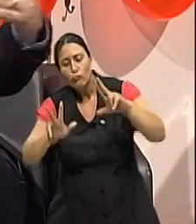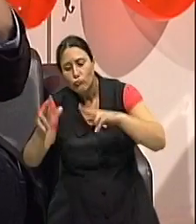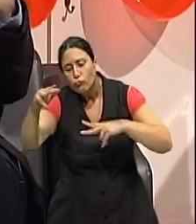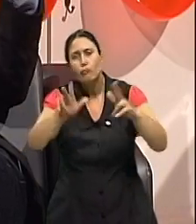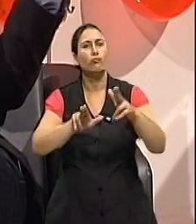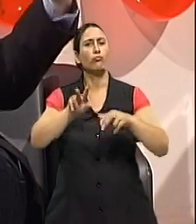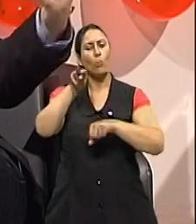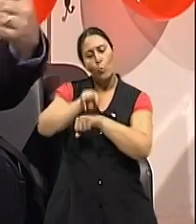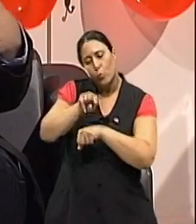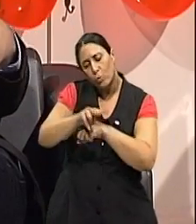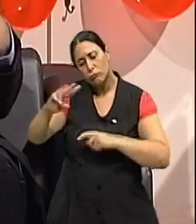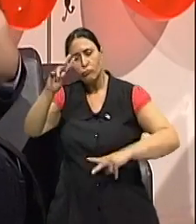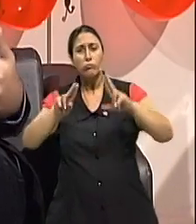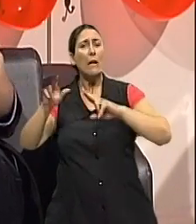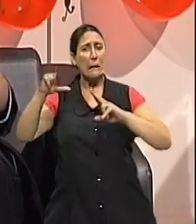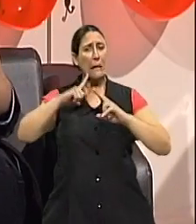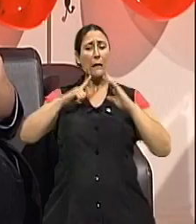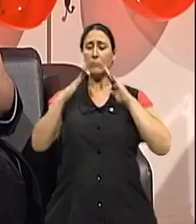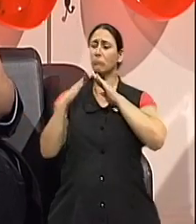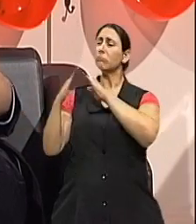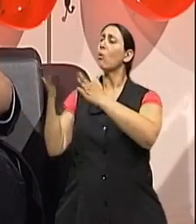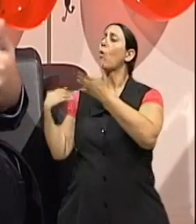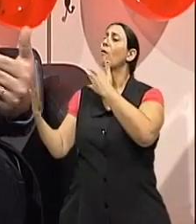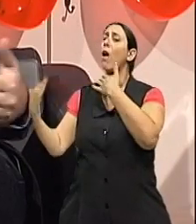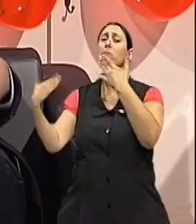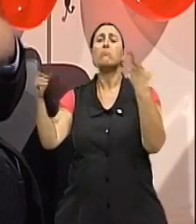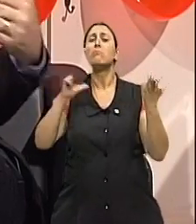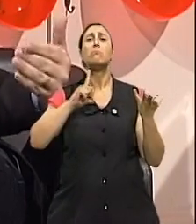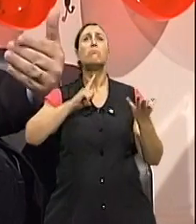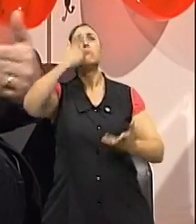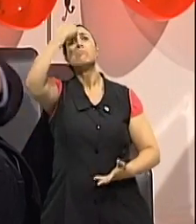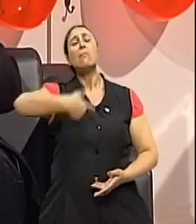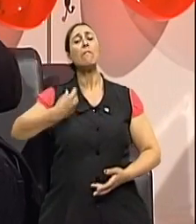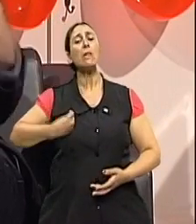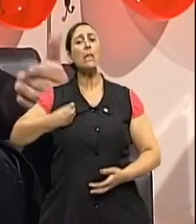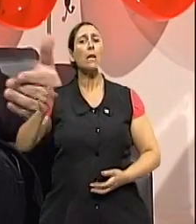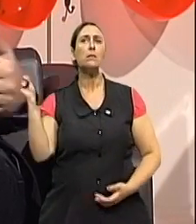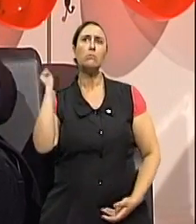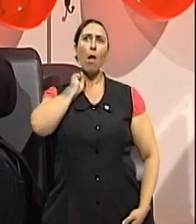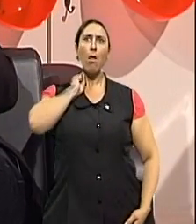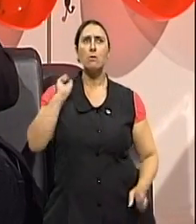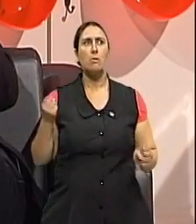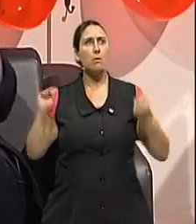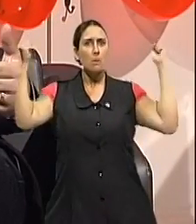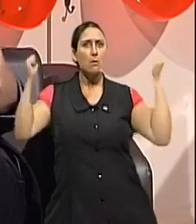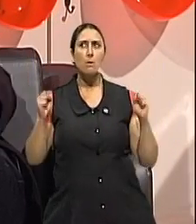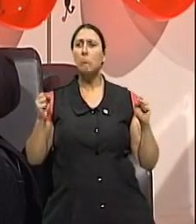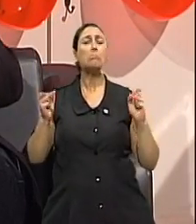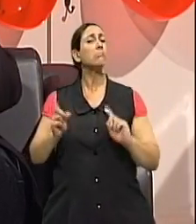uma vizinhança que conversa, e eles levam a vida de uma forma menos estressante, sem aquele tudo ou nada, sem aquele